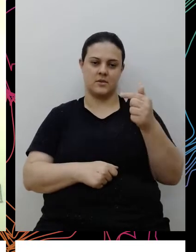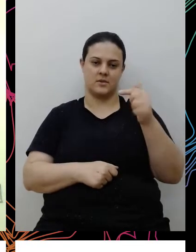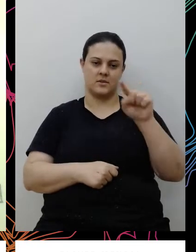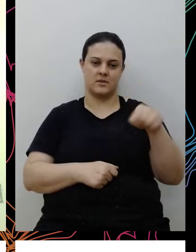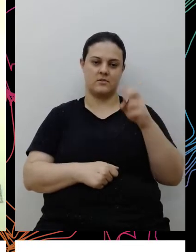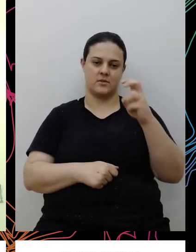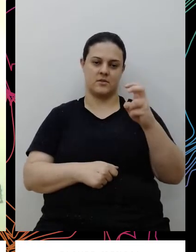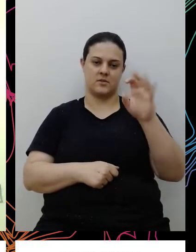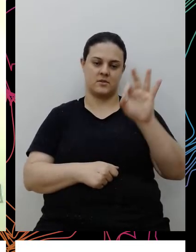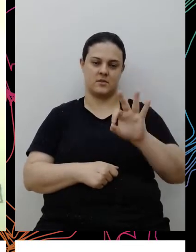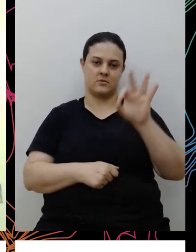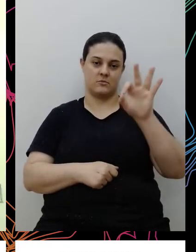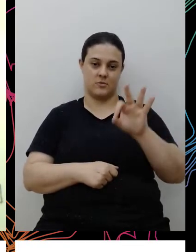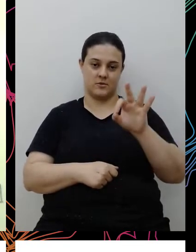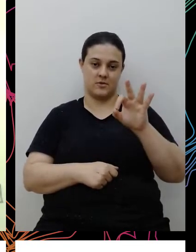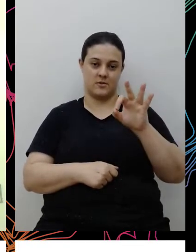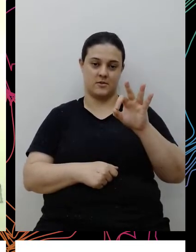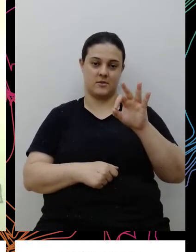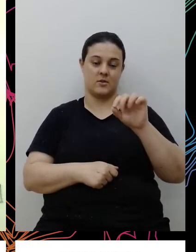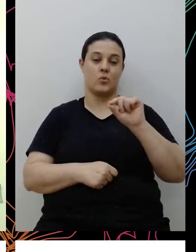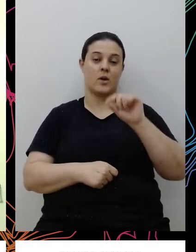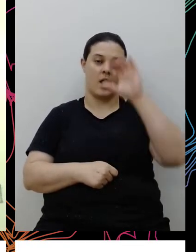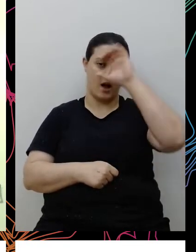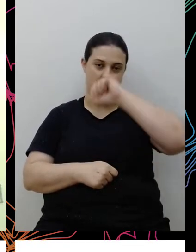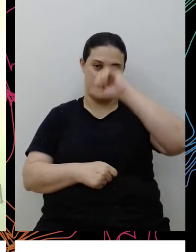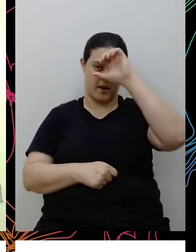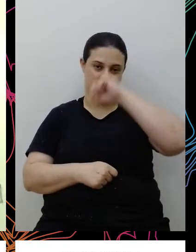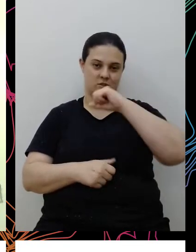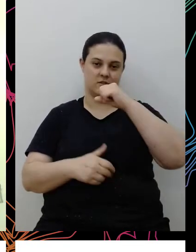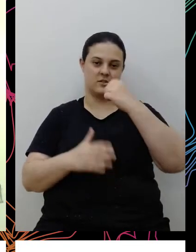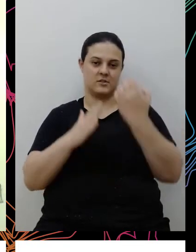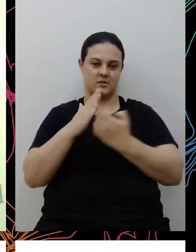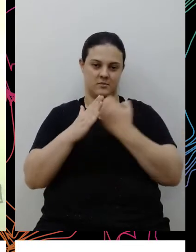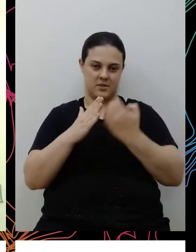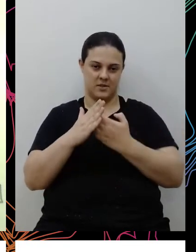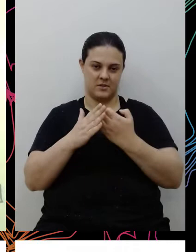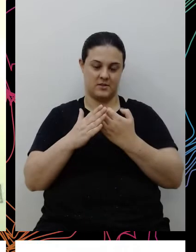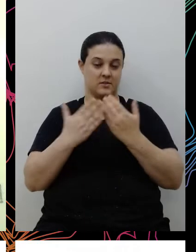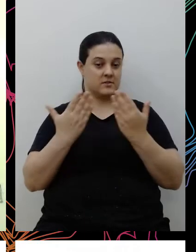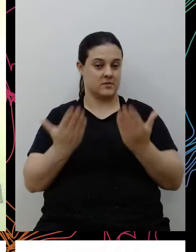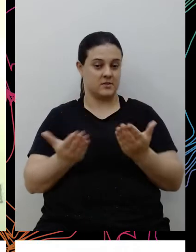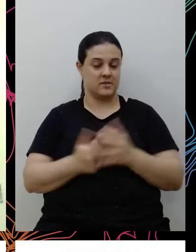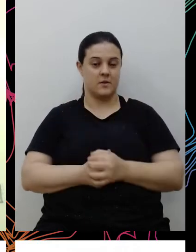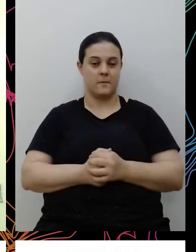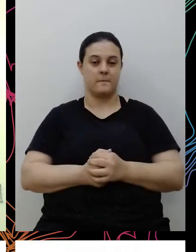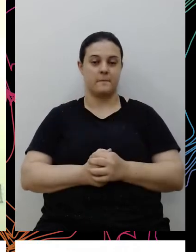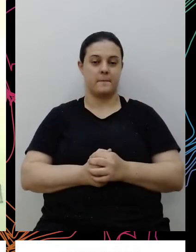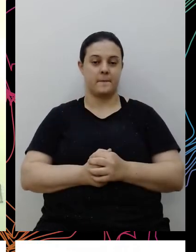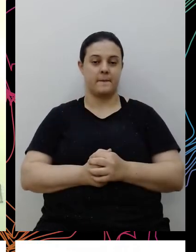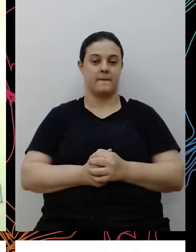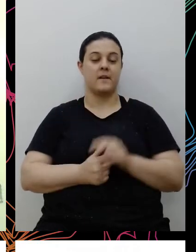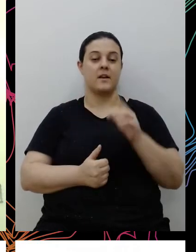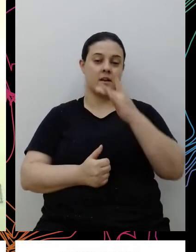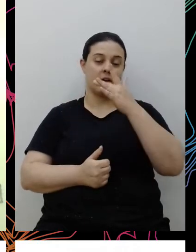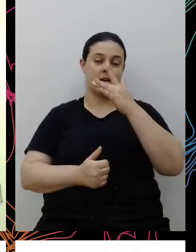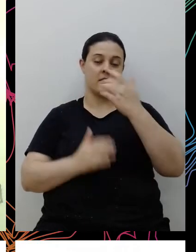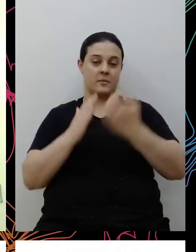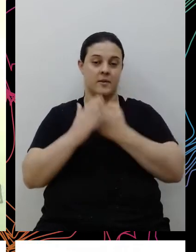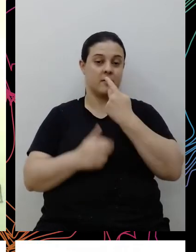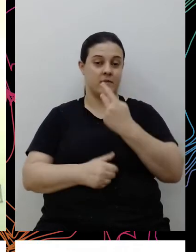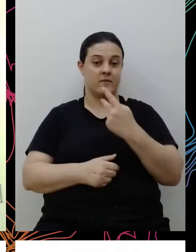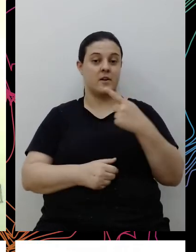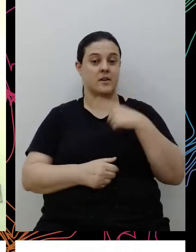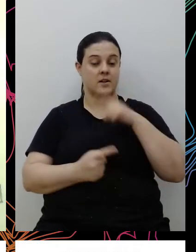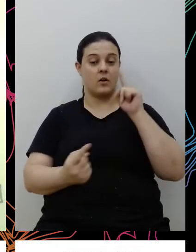% nos cargos de aprendizes das empresas. Então, quando a gente fala, quando as empresas falam, ah, eu tenho uma